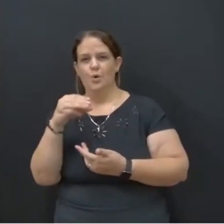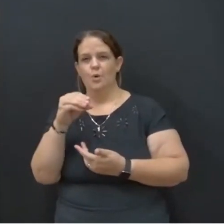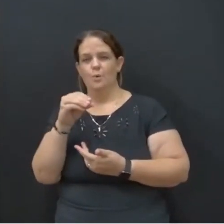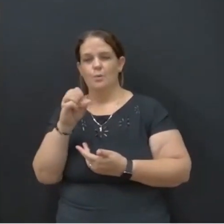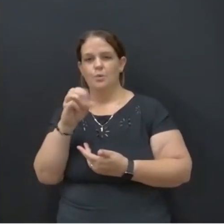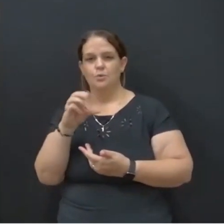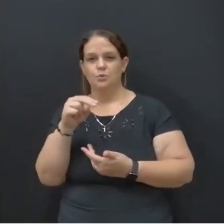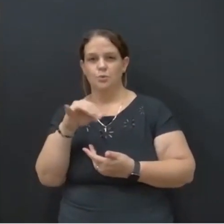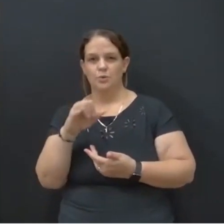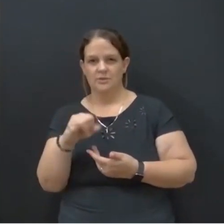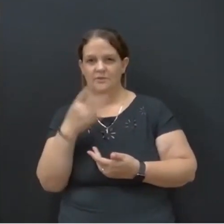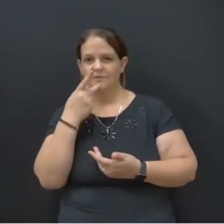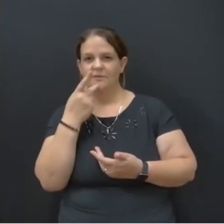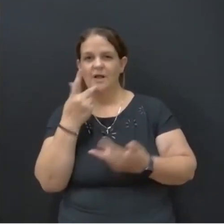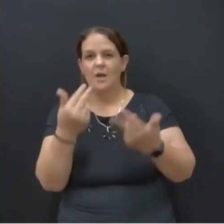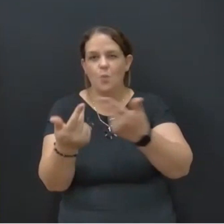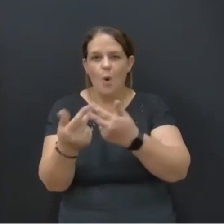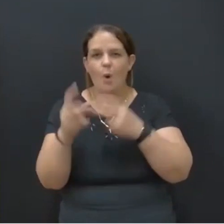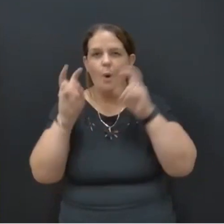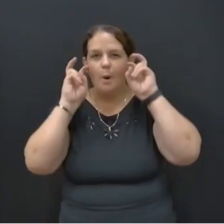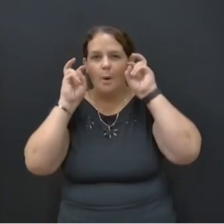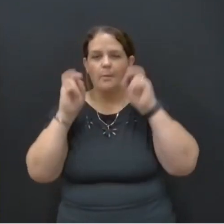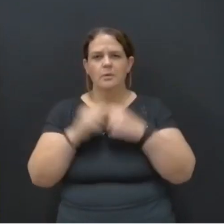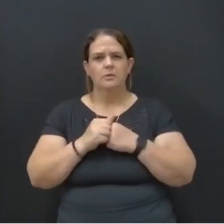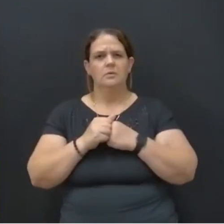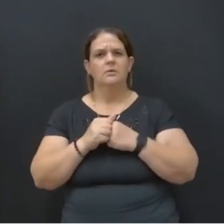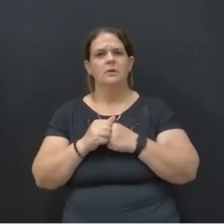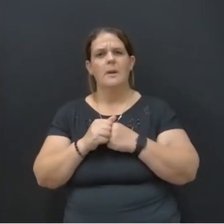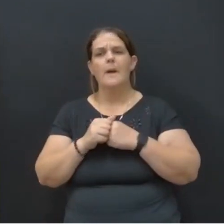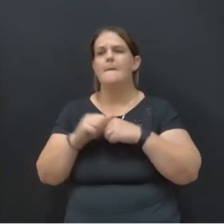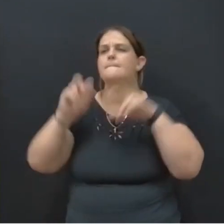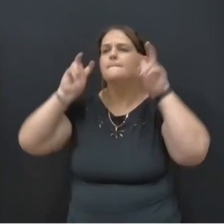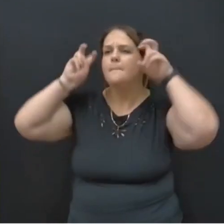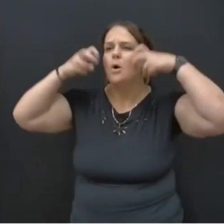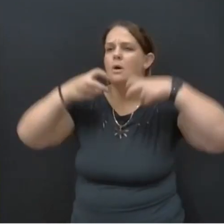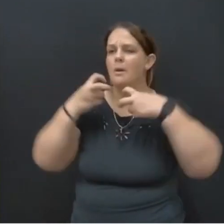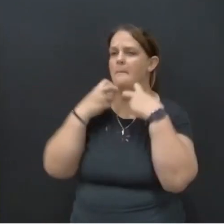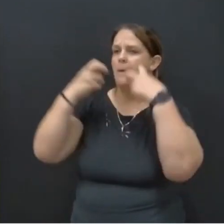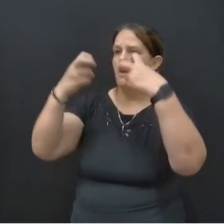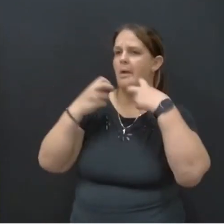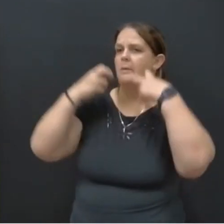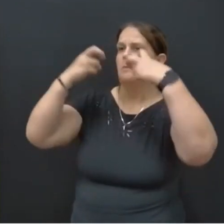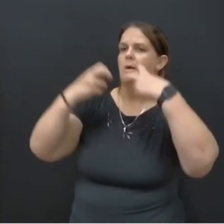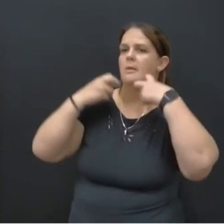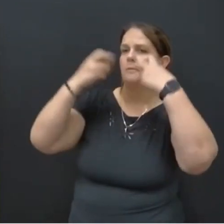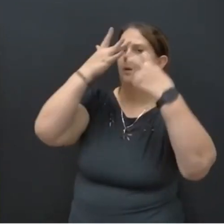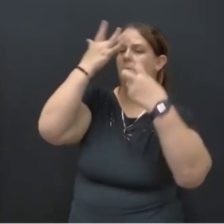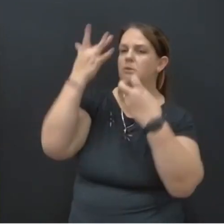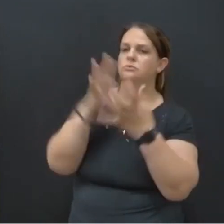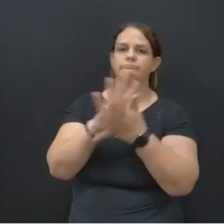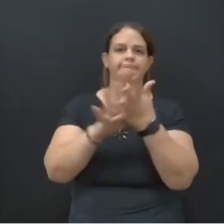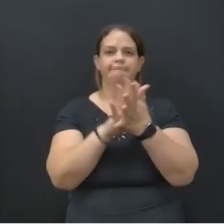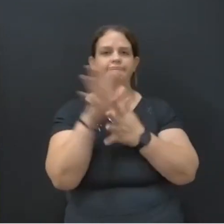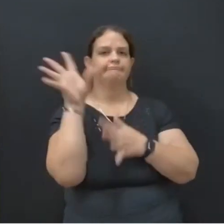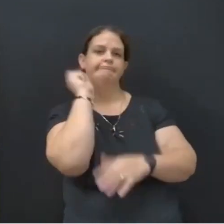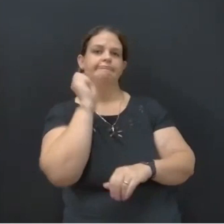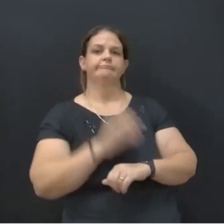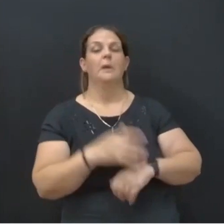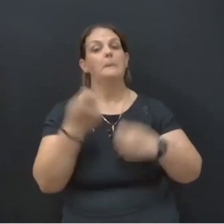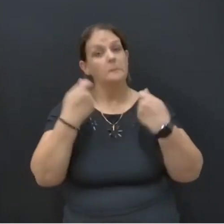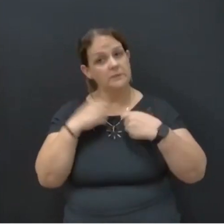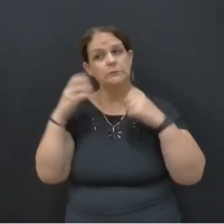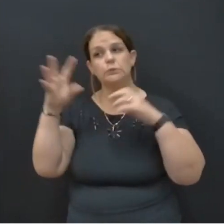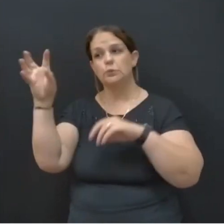muitas vezes o vereador aqui é que nem bode pendurado em penhasco, berra, berra e ninguém escuta nada. Então tem que se escutar,